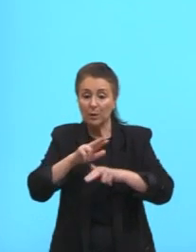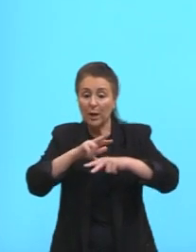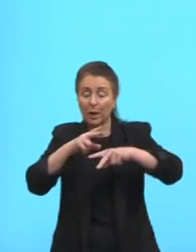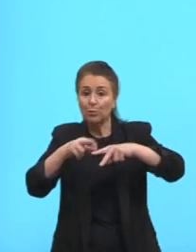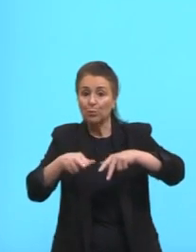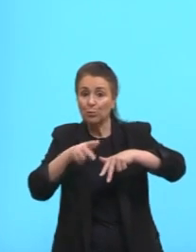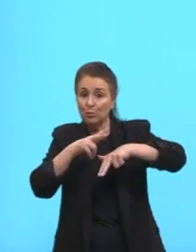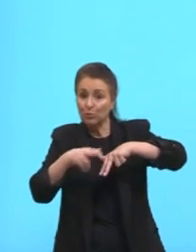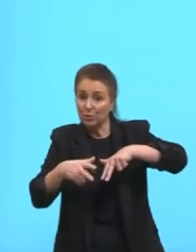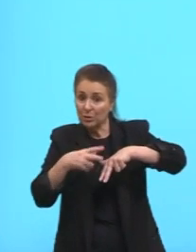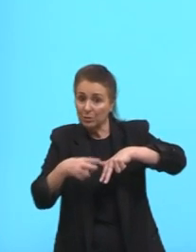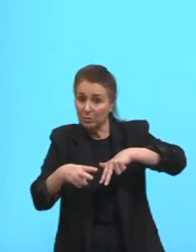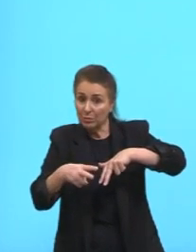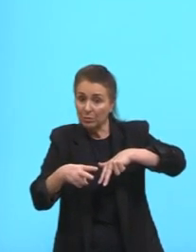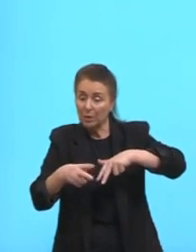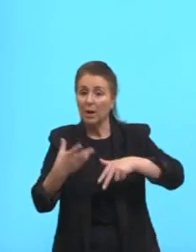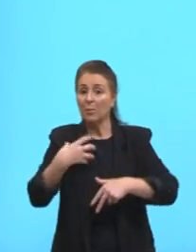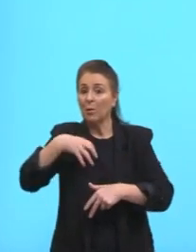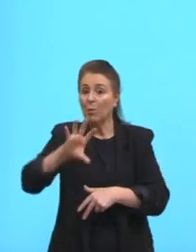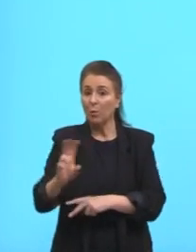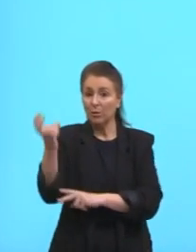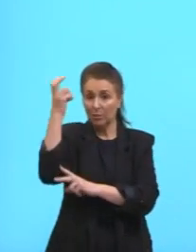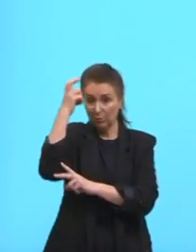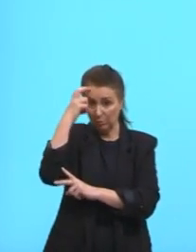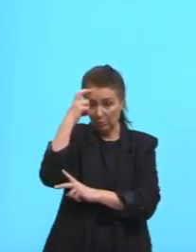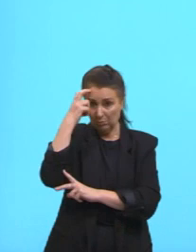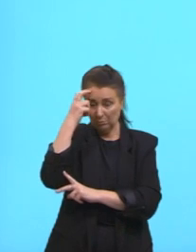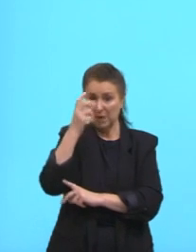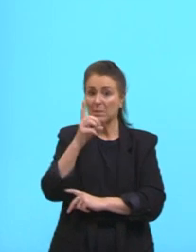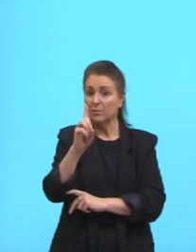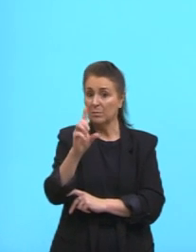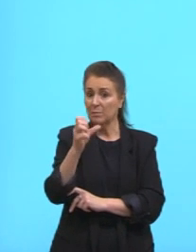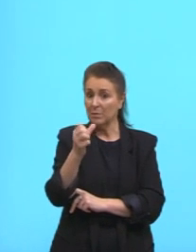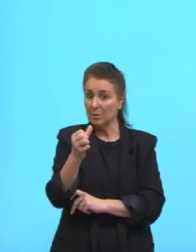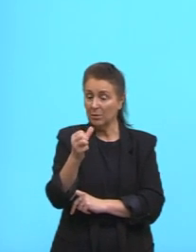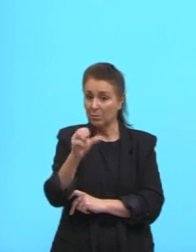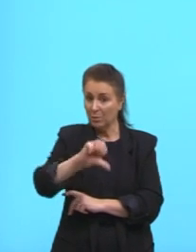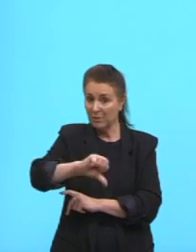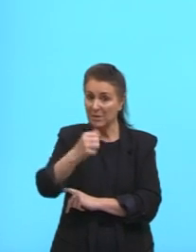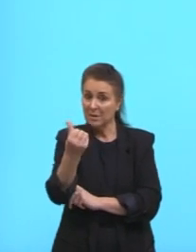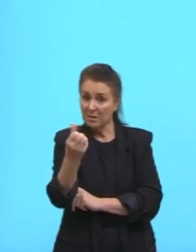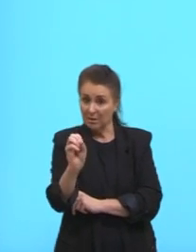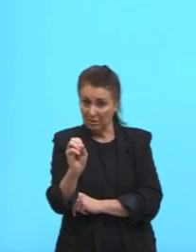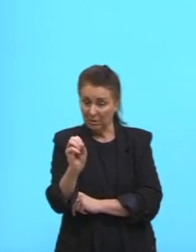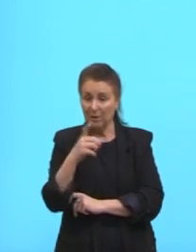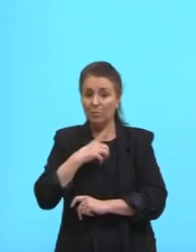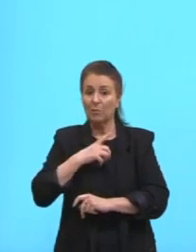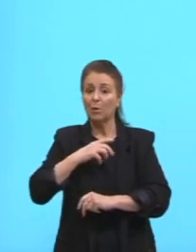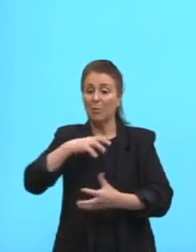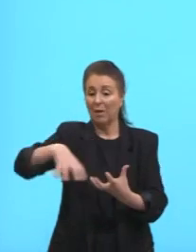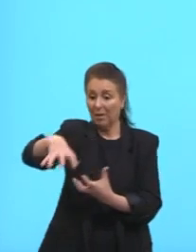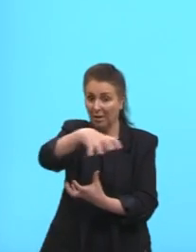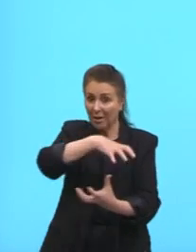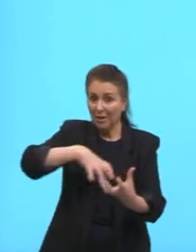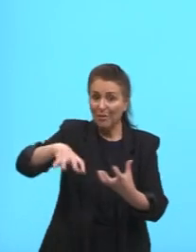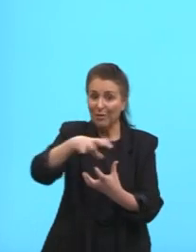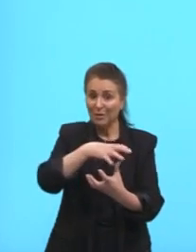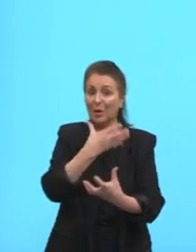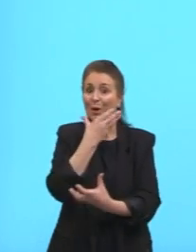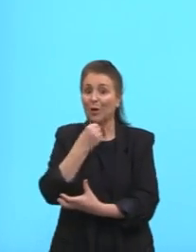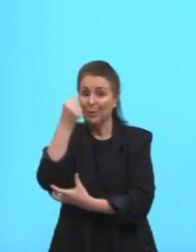contracultura, mas é depois, em 1960, a tal da Revolução Sexual. Será que é a garantia